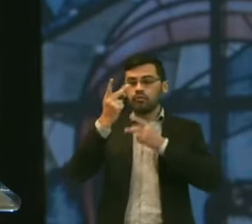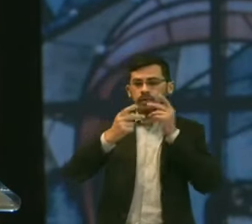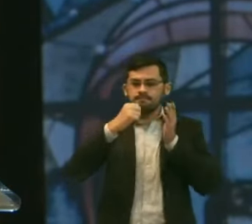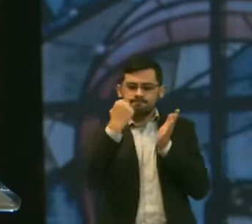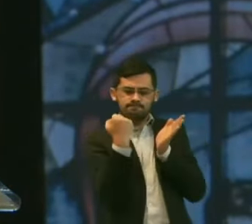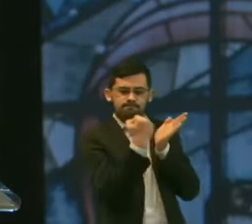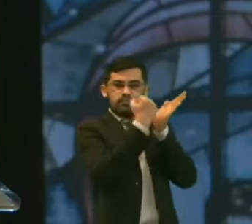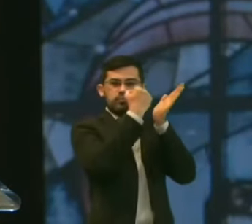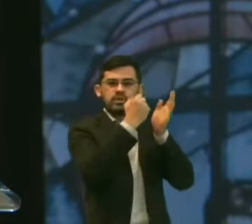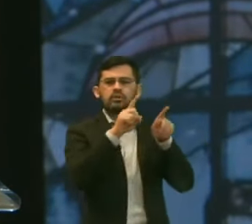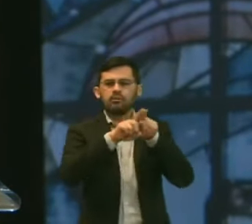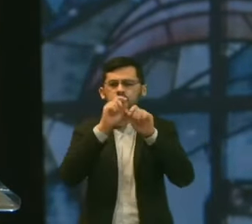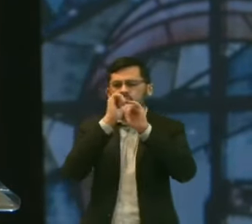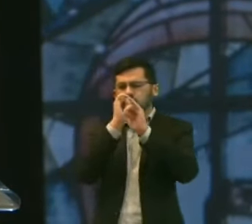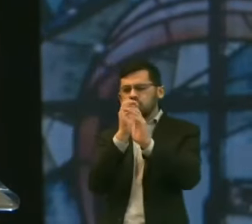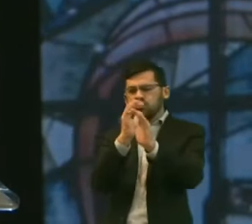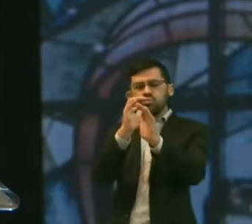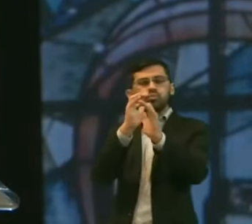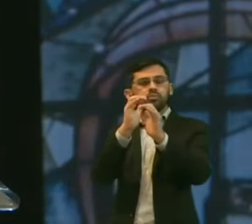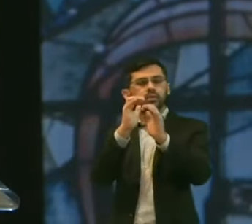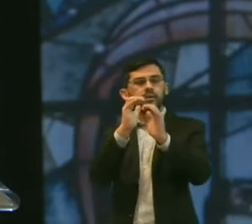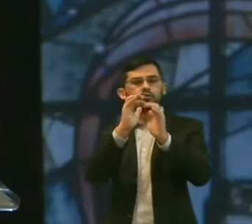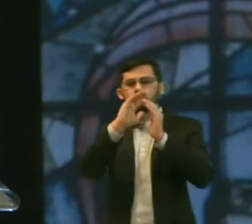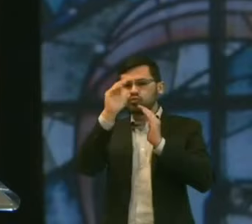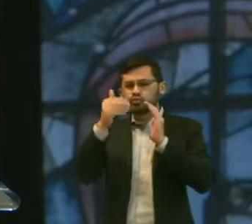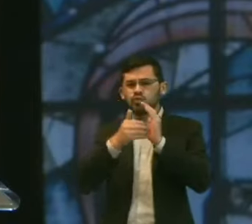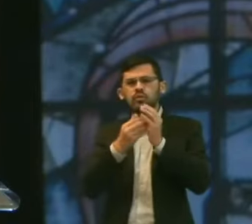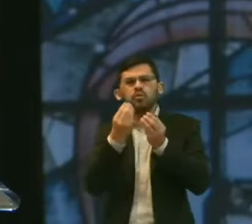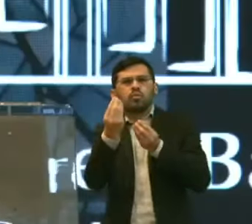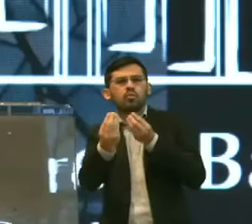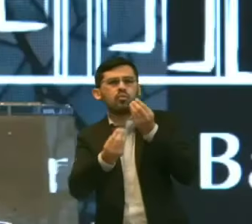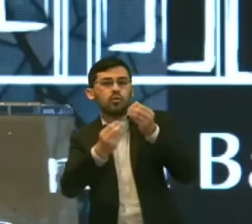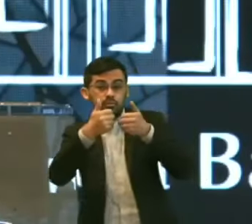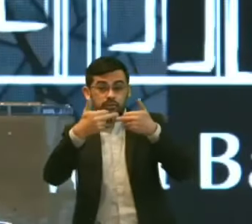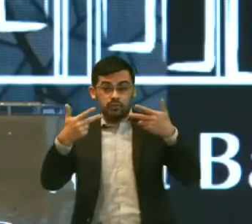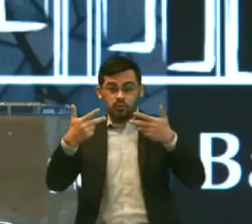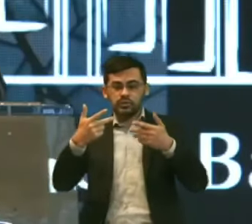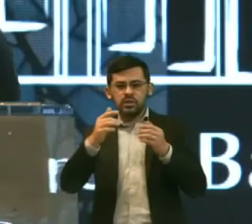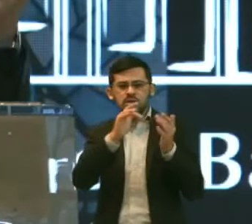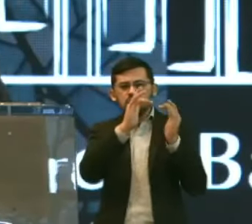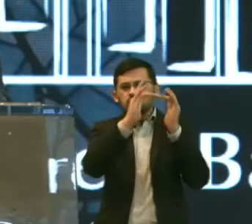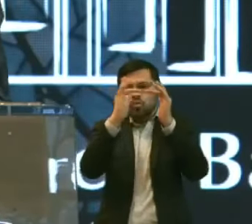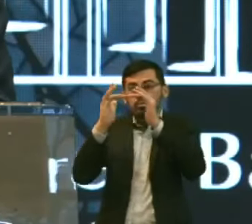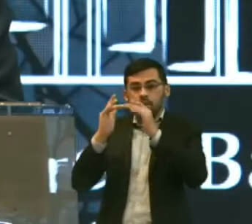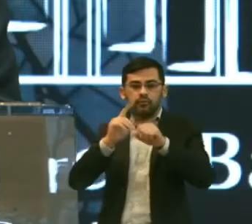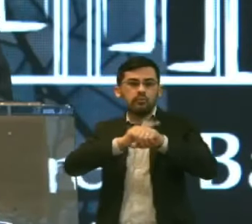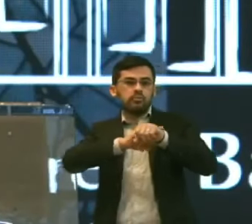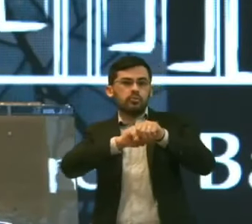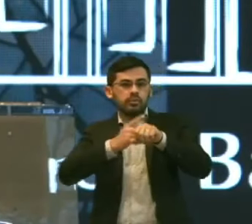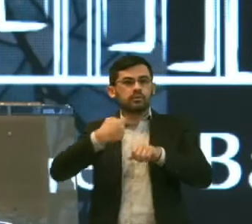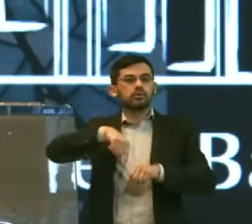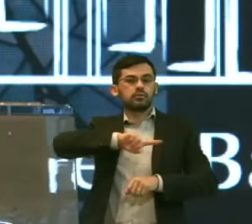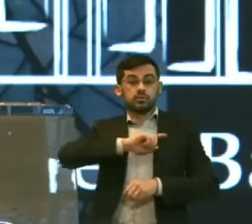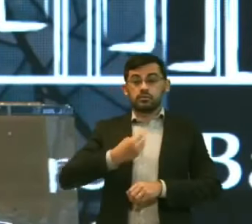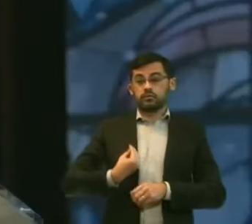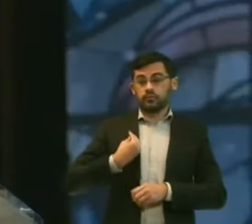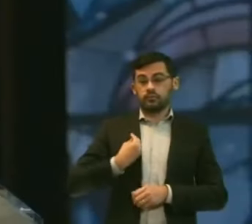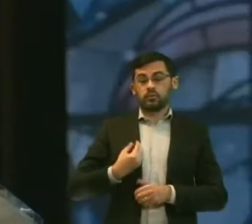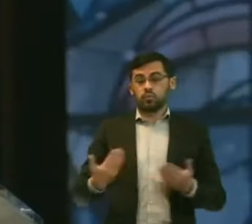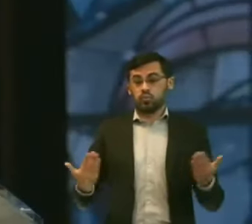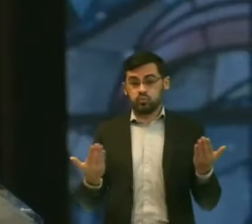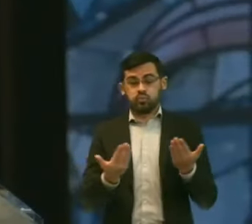selos, sobre as trombetas E como essas coisas tinham a ver com o momento que a gente está vivendo